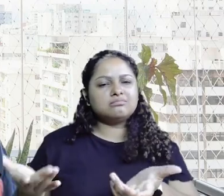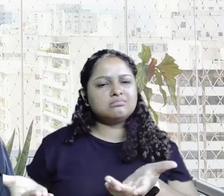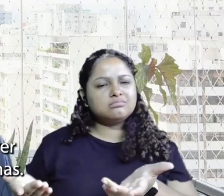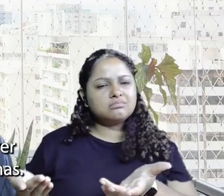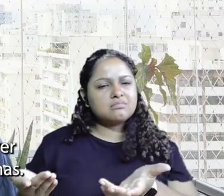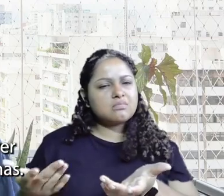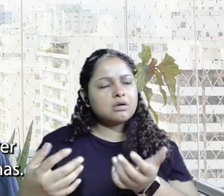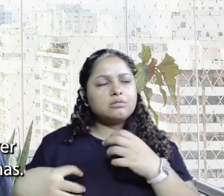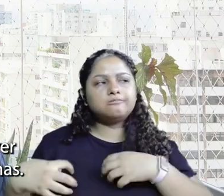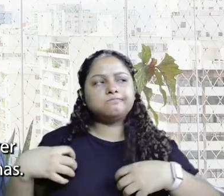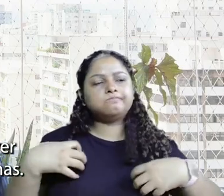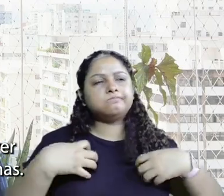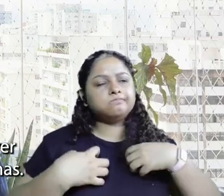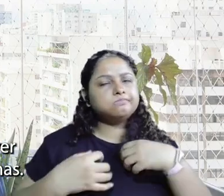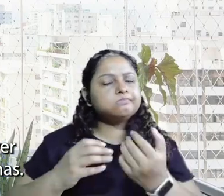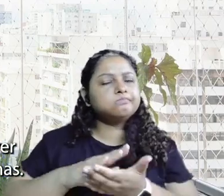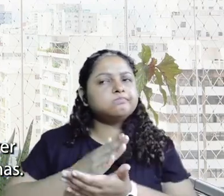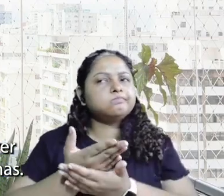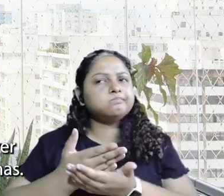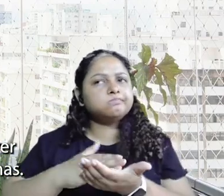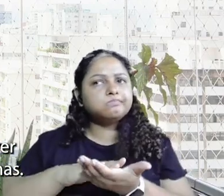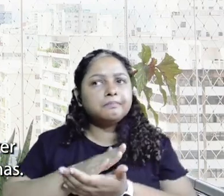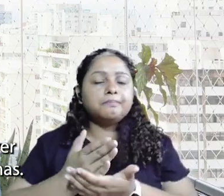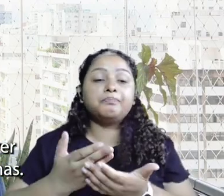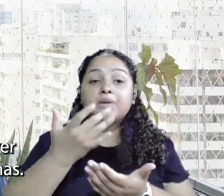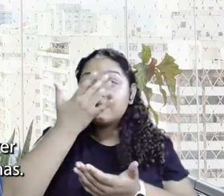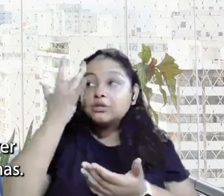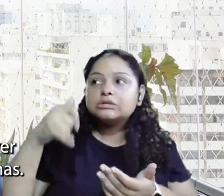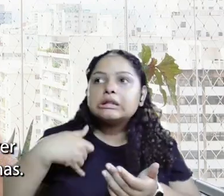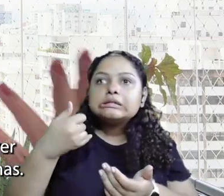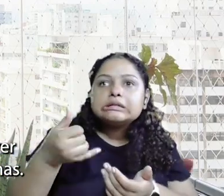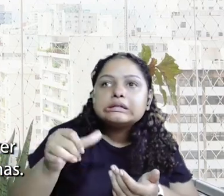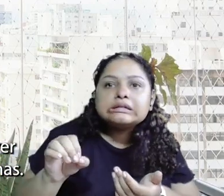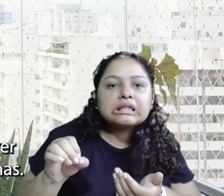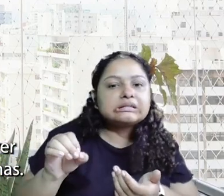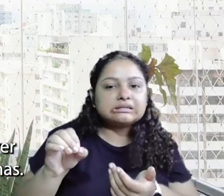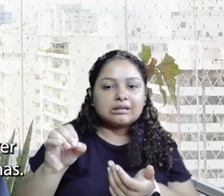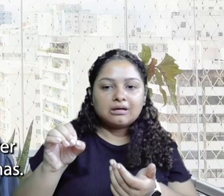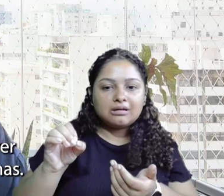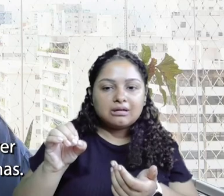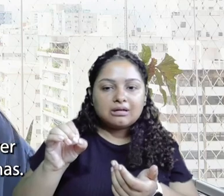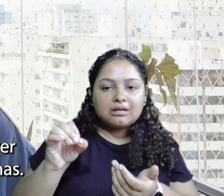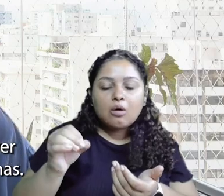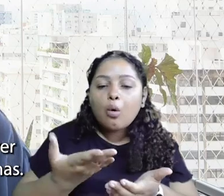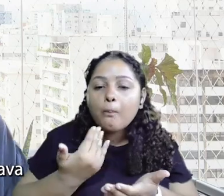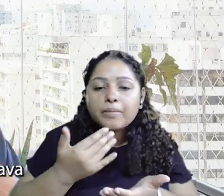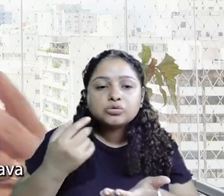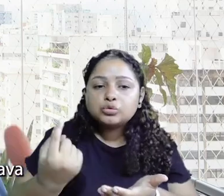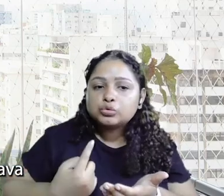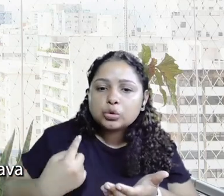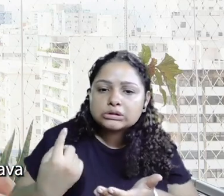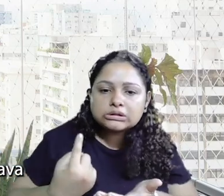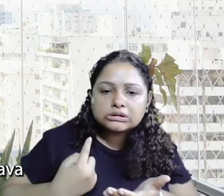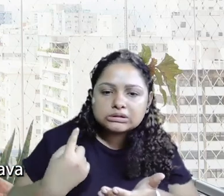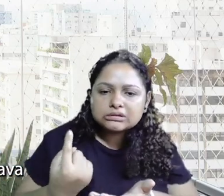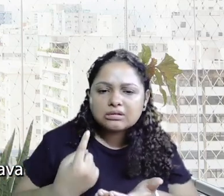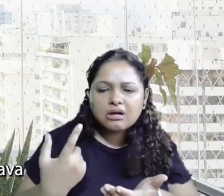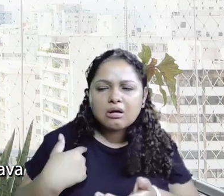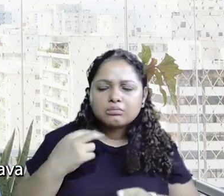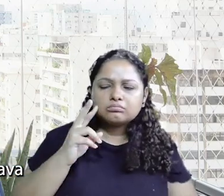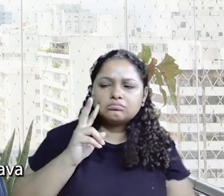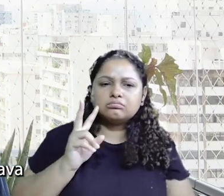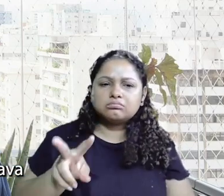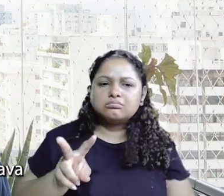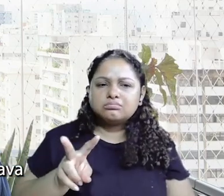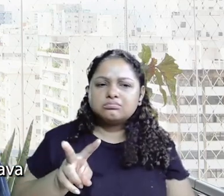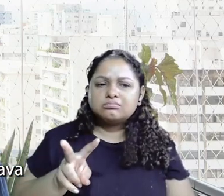te dando um revertério. E aí você começa a se incomodar de ver pessoas aos 60 anos almoçando sozinhas. E eu comecei, aquilo virou